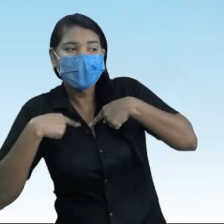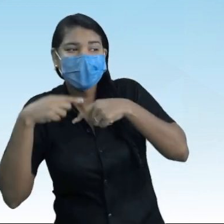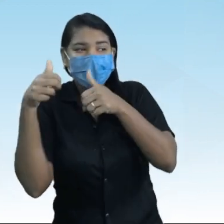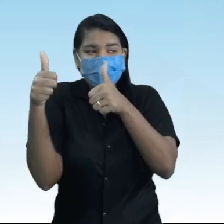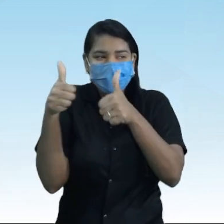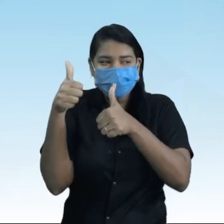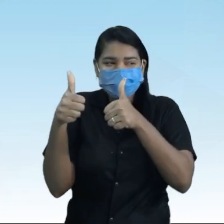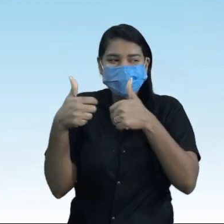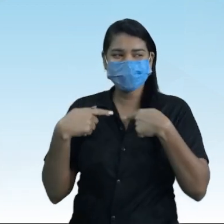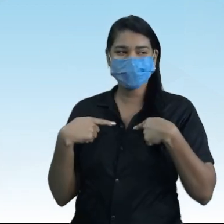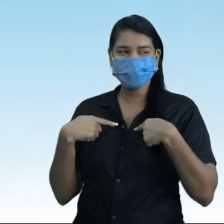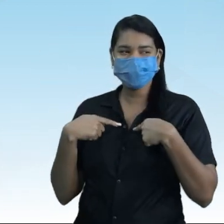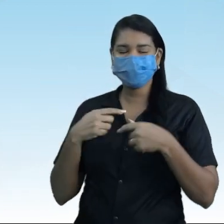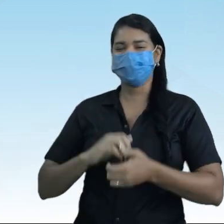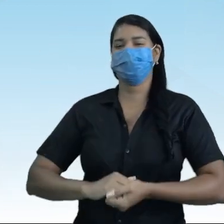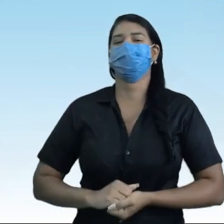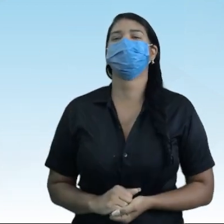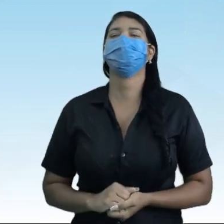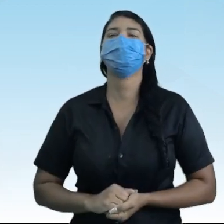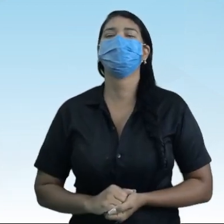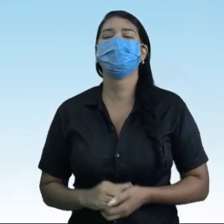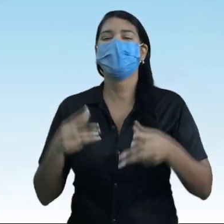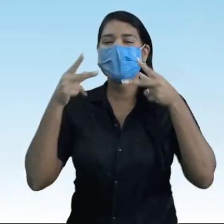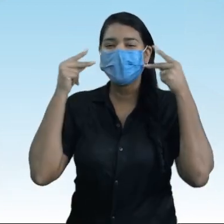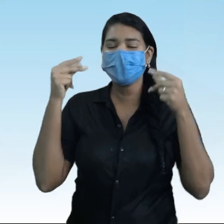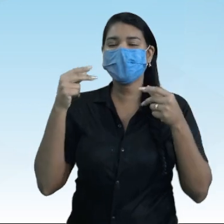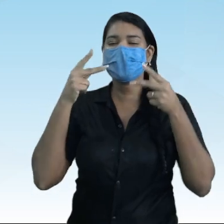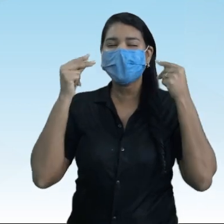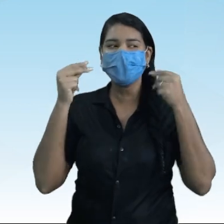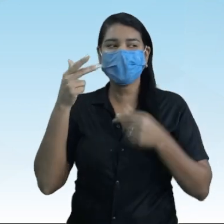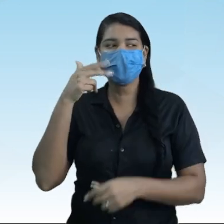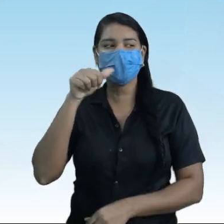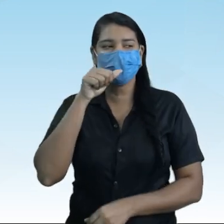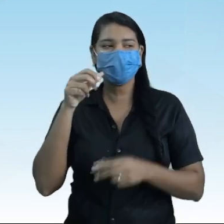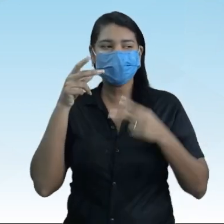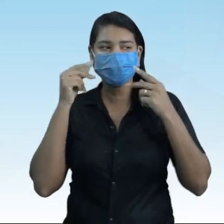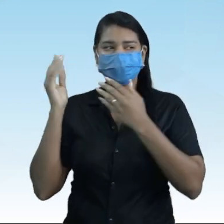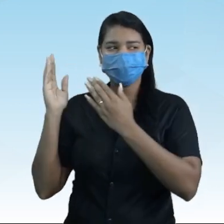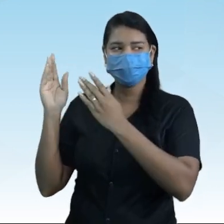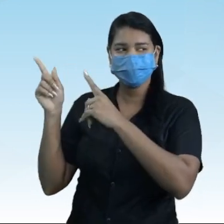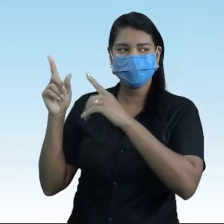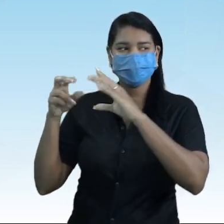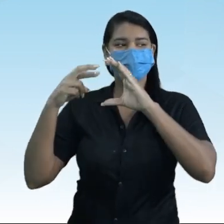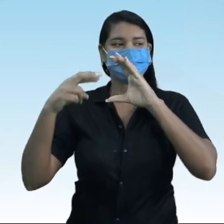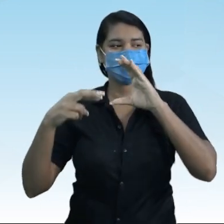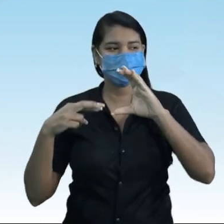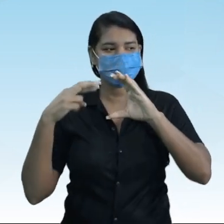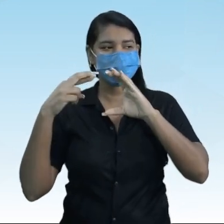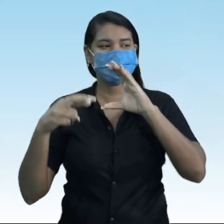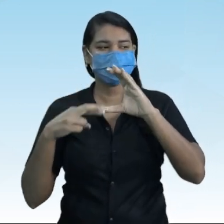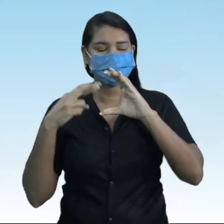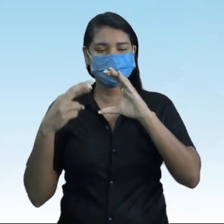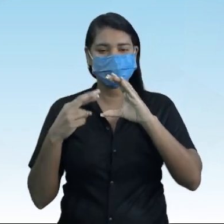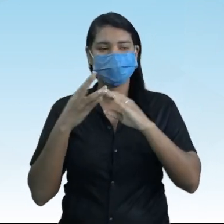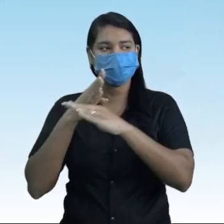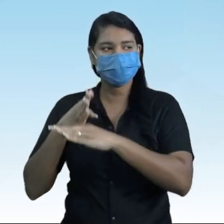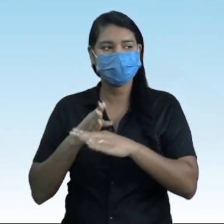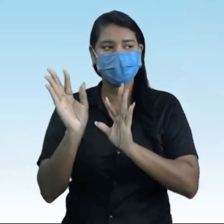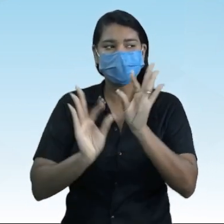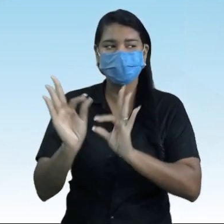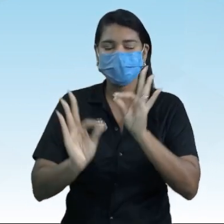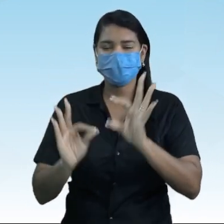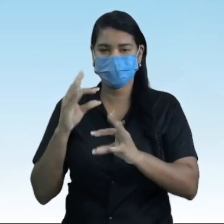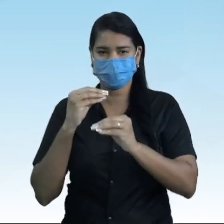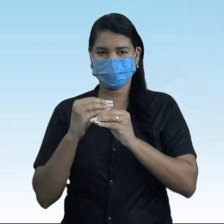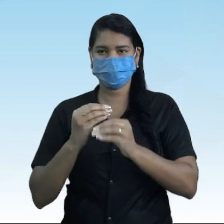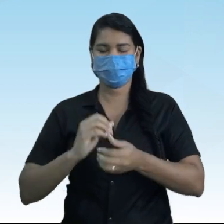está vendo aí? A mãe de Mia está conosco hoje, ele, nosso parceirista, o Manuel. Você não está visualizando, mas depois eu